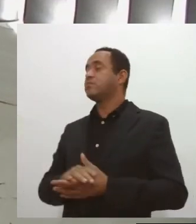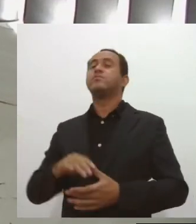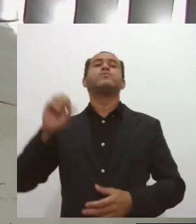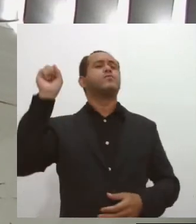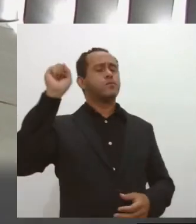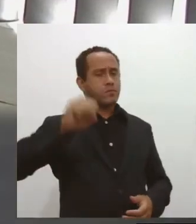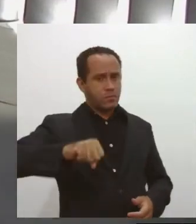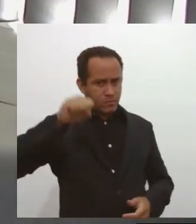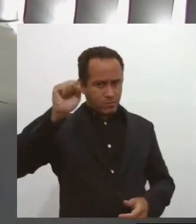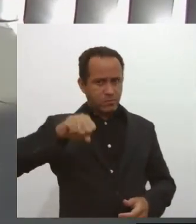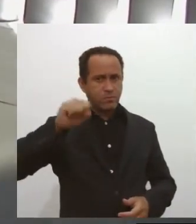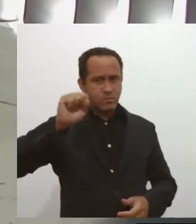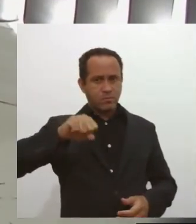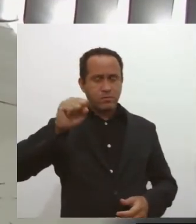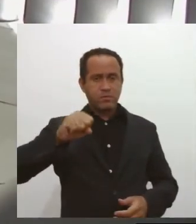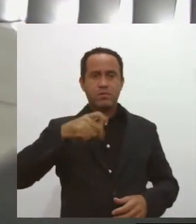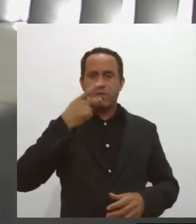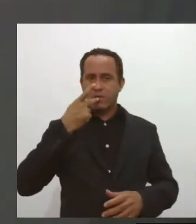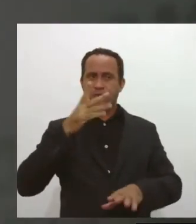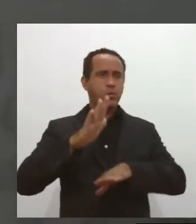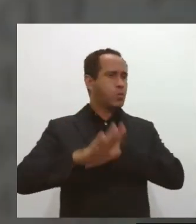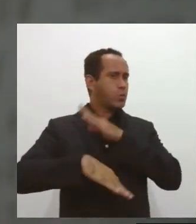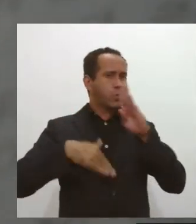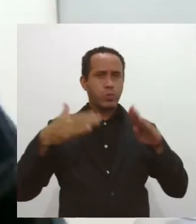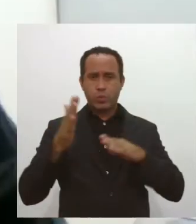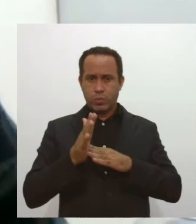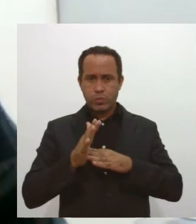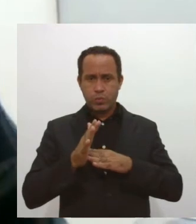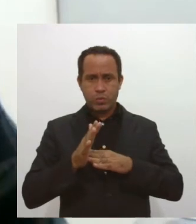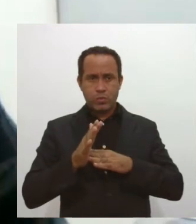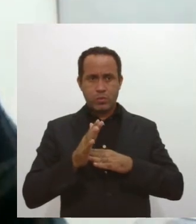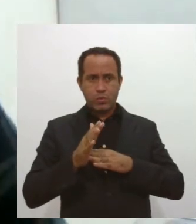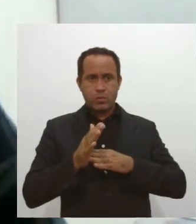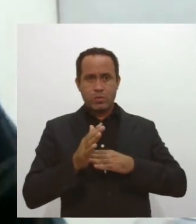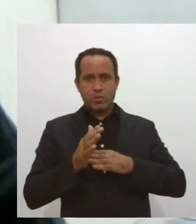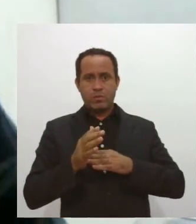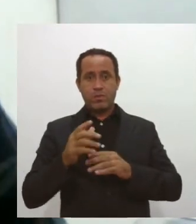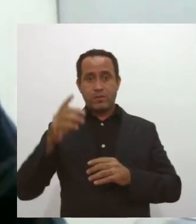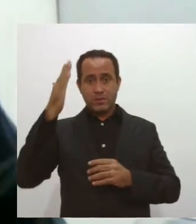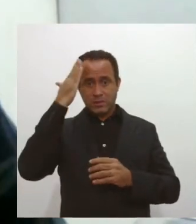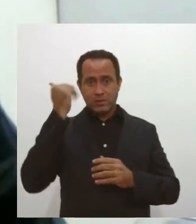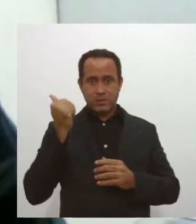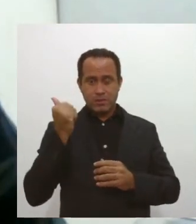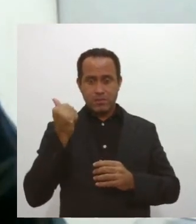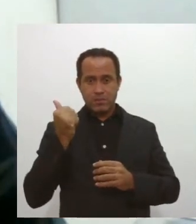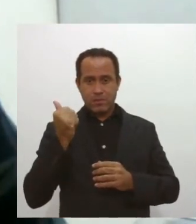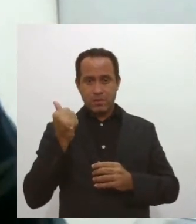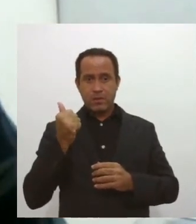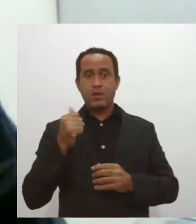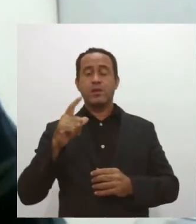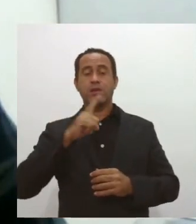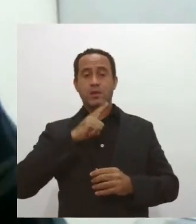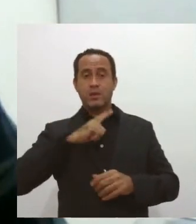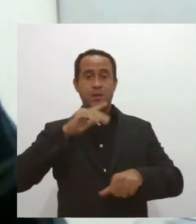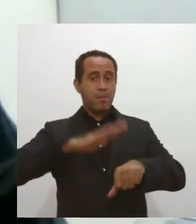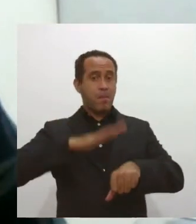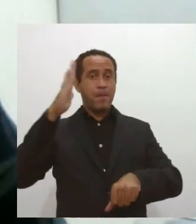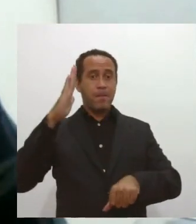Exatamente. Você falou tudo, não é assim. Para você ter ideia, existem mais de